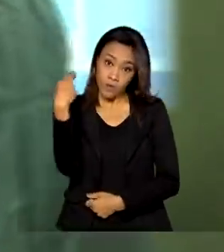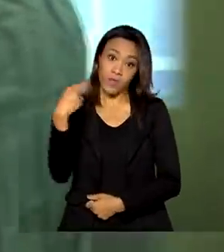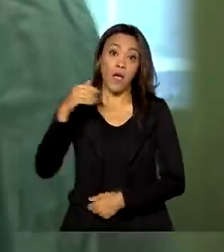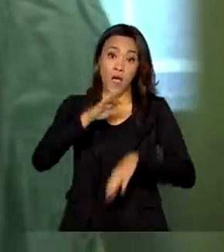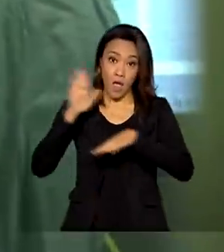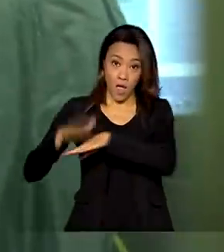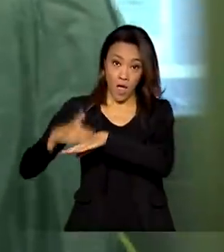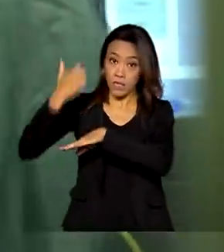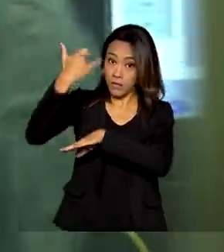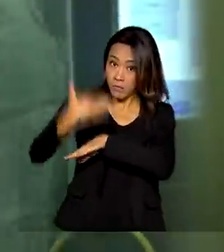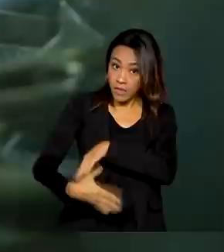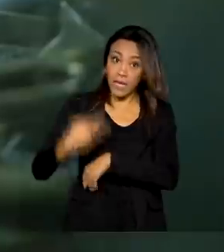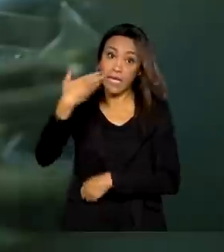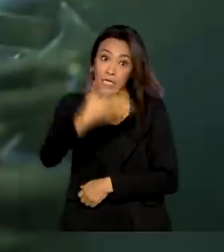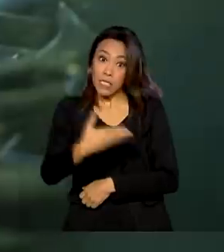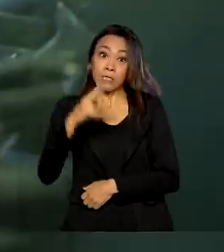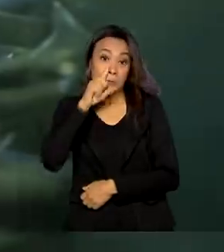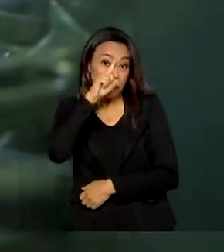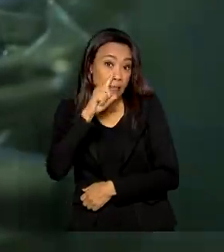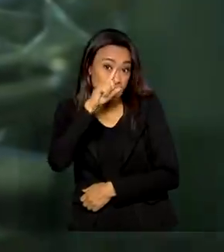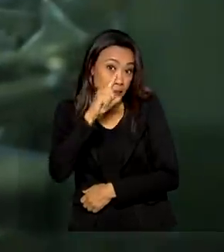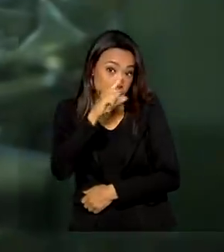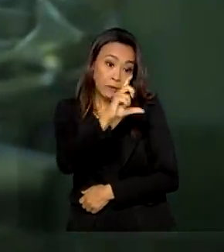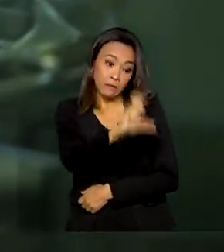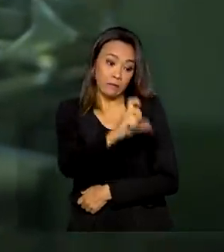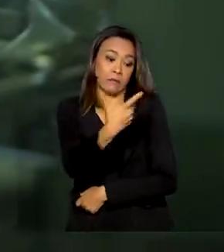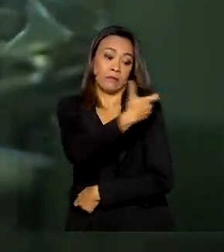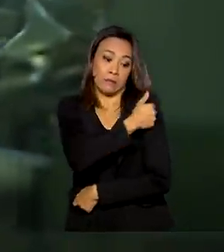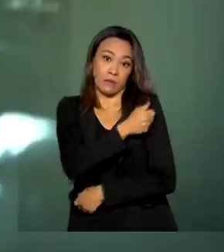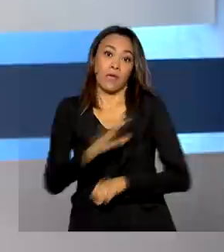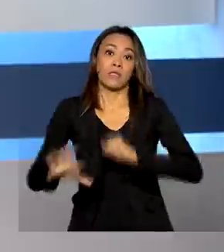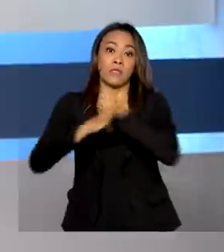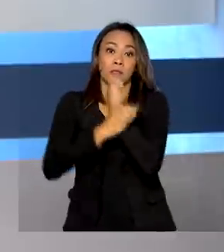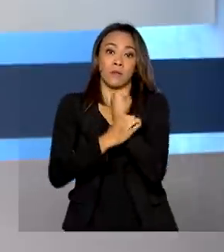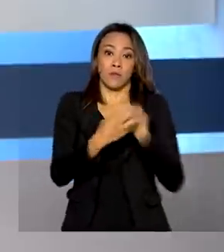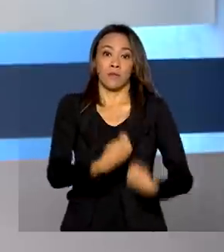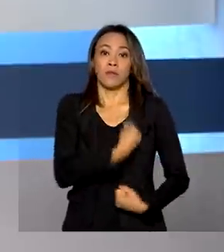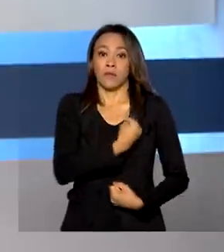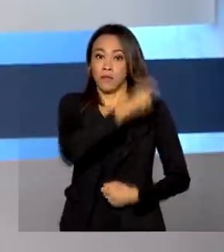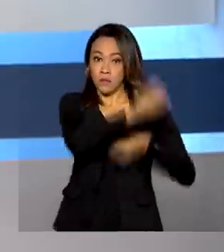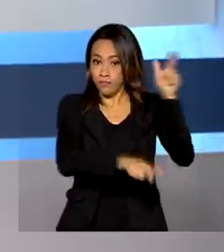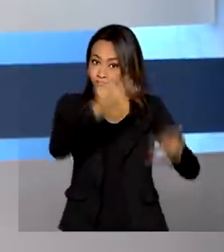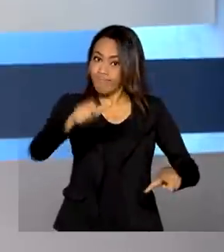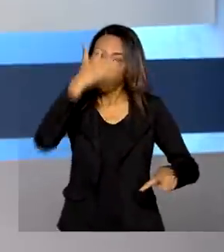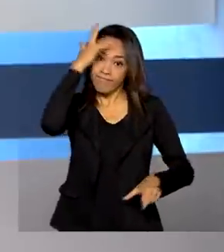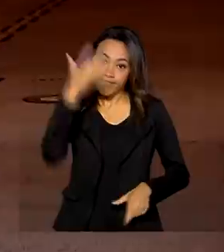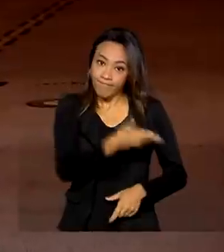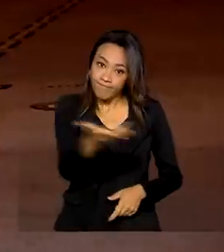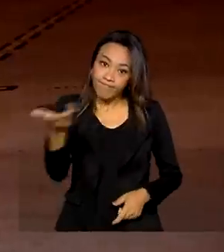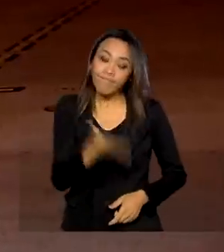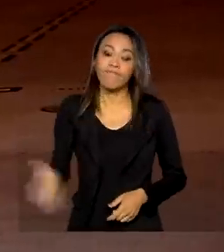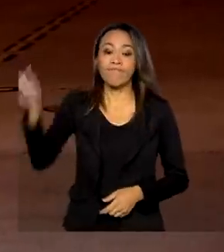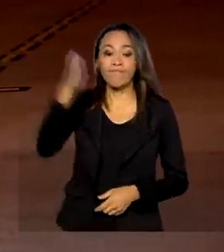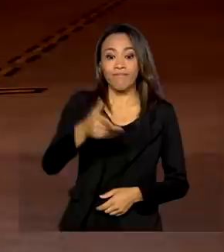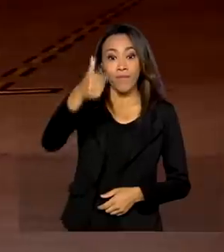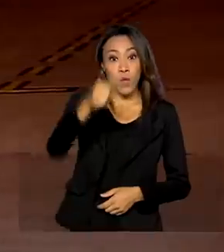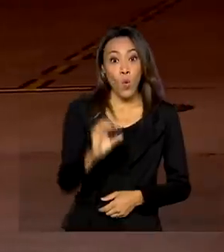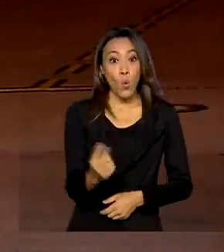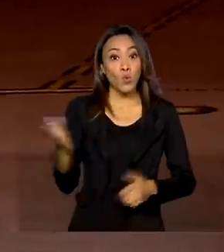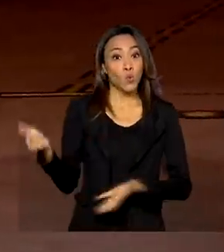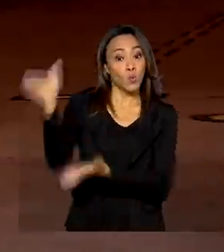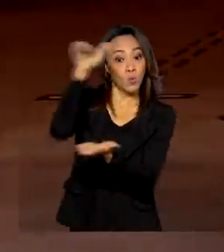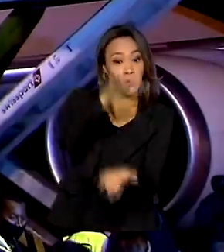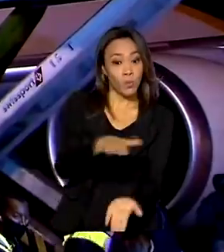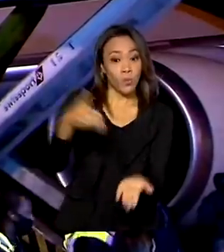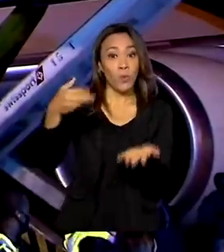um agente, o imunizante poderia colocar em risco a segurança das pessoas. Veja também a chegada de um milhão de